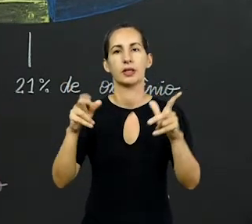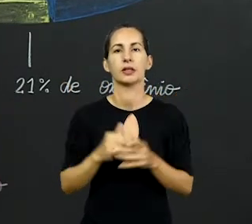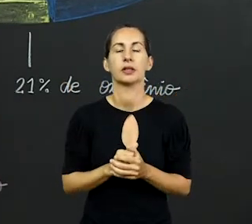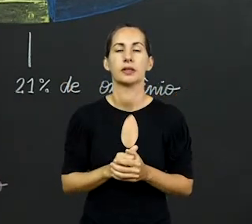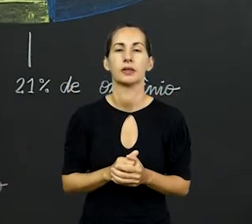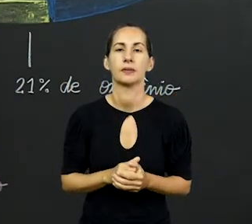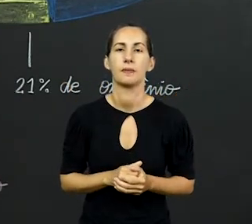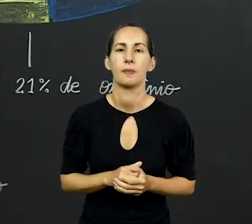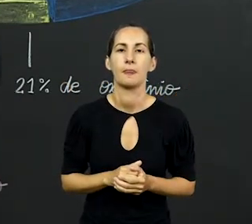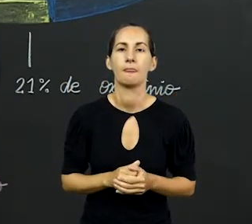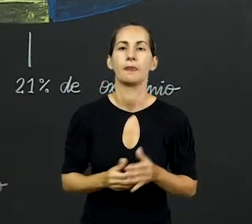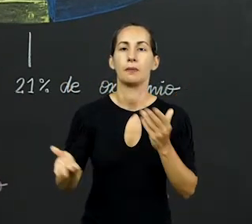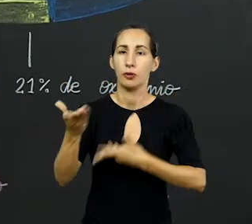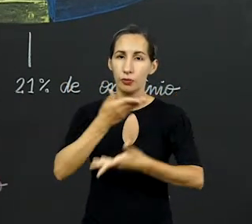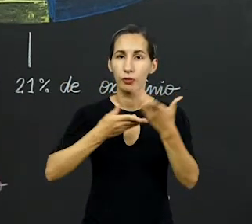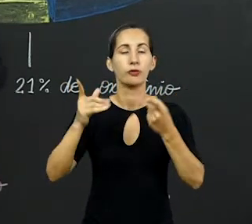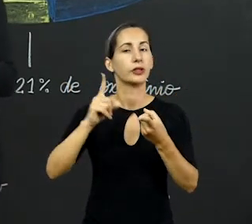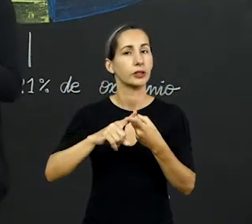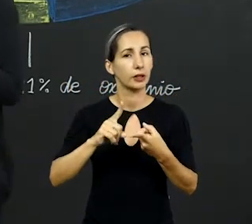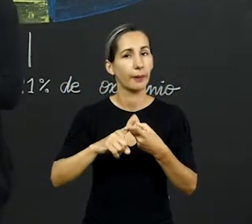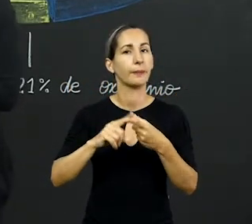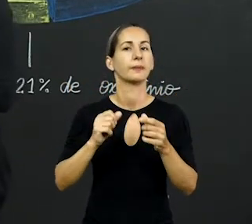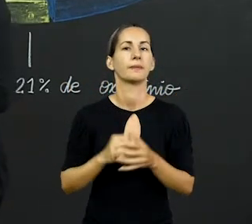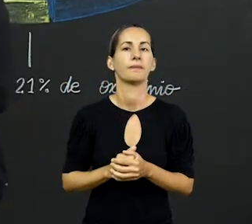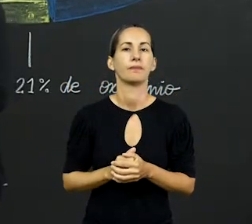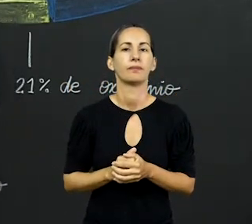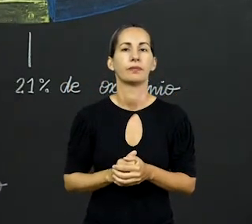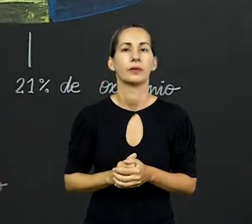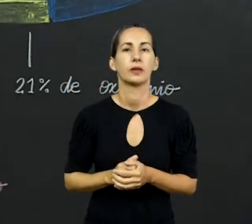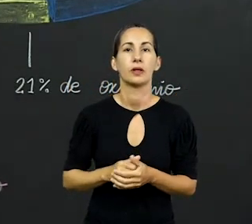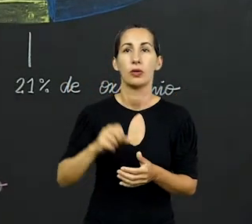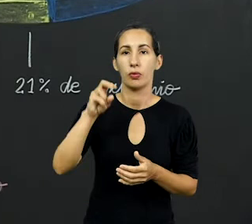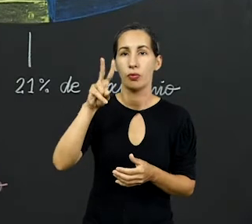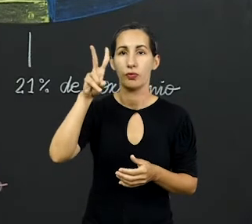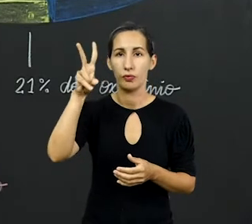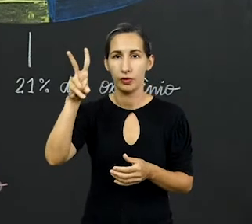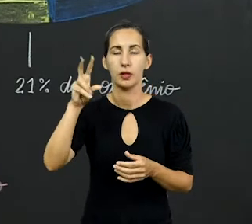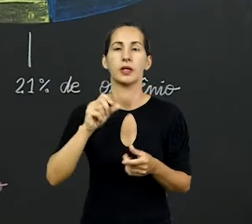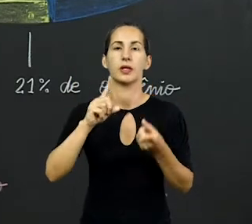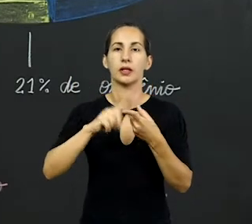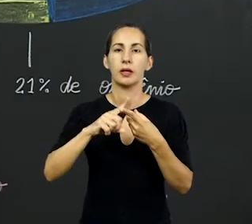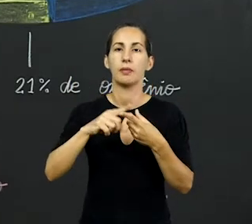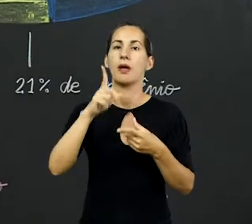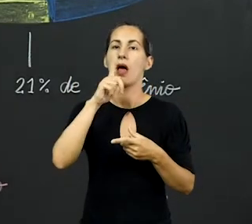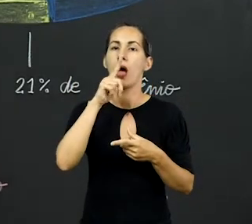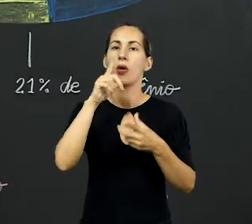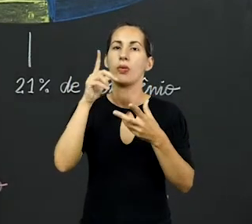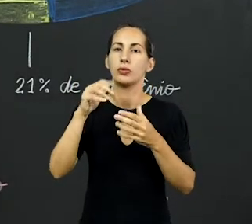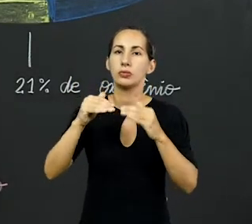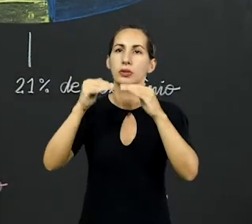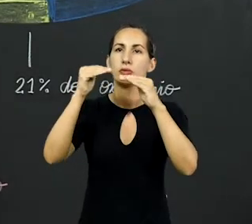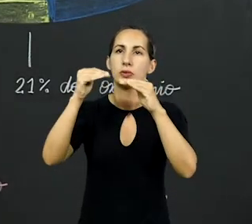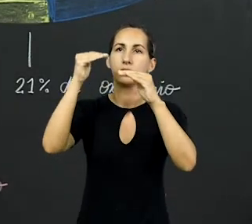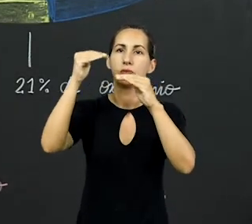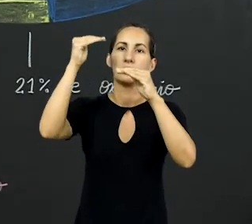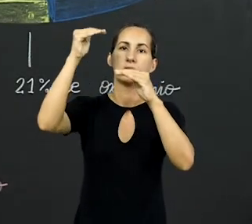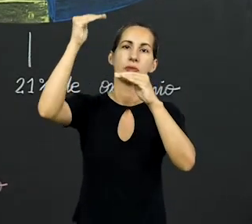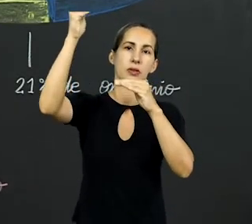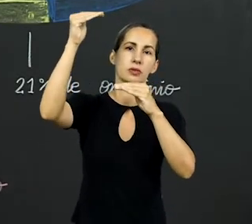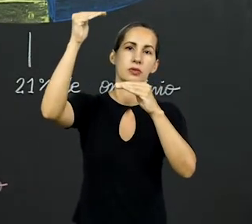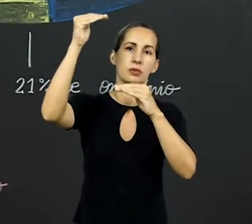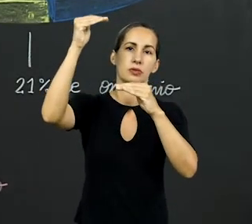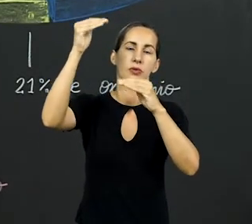acaba que promove também uma atenuação dos raios UV e esse vapor d'água, subindo, subindo, subindo,